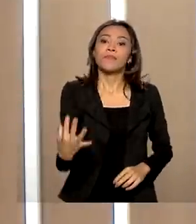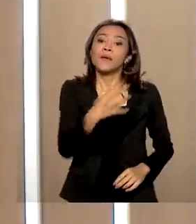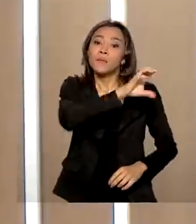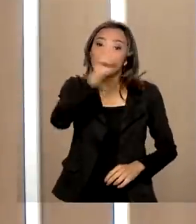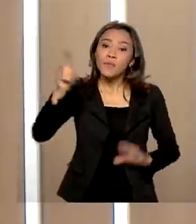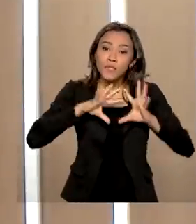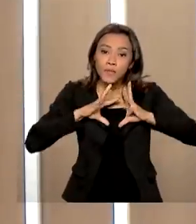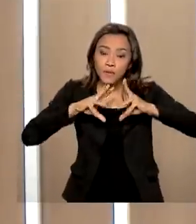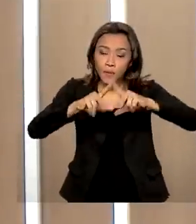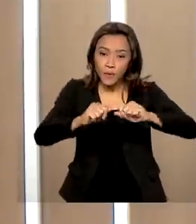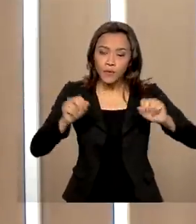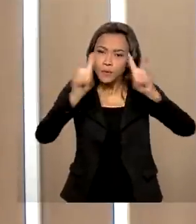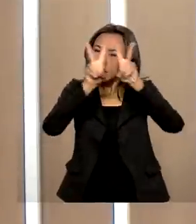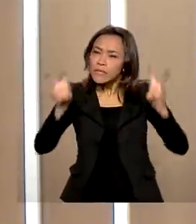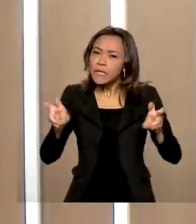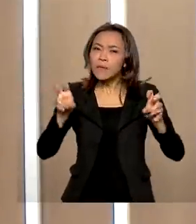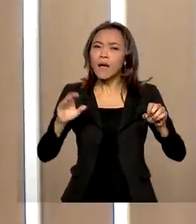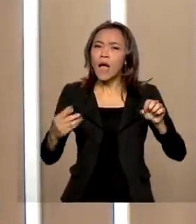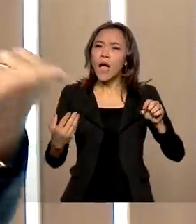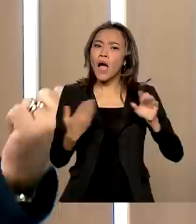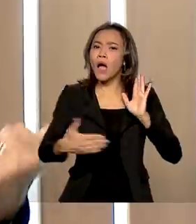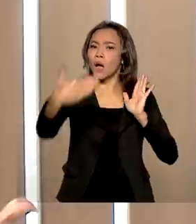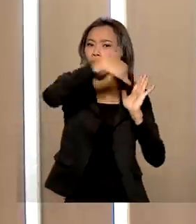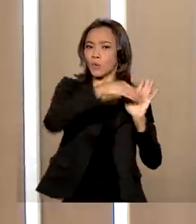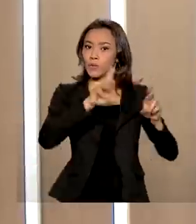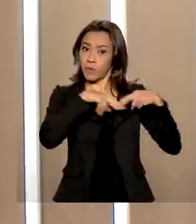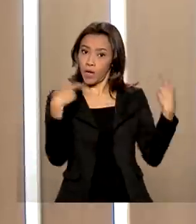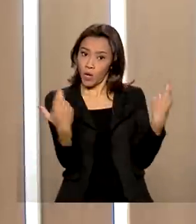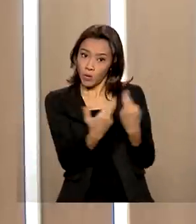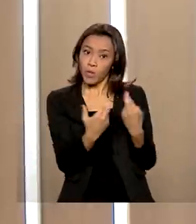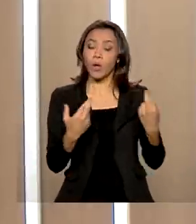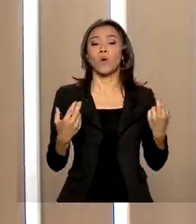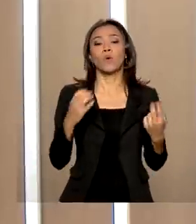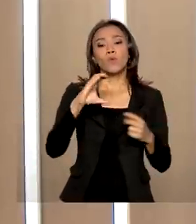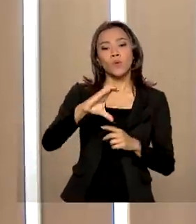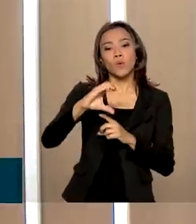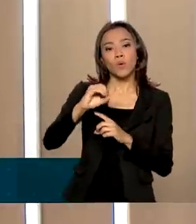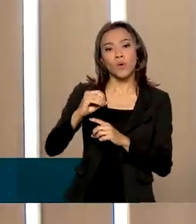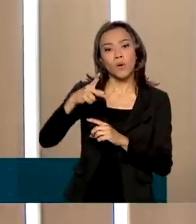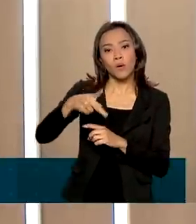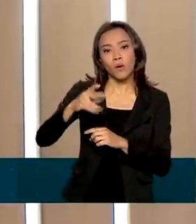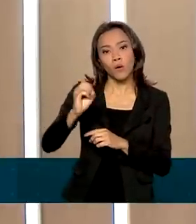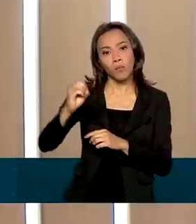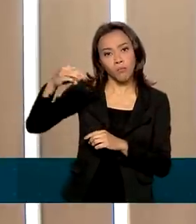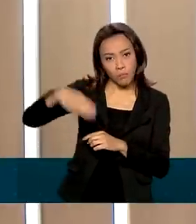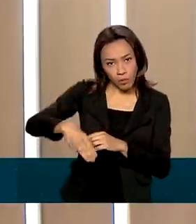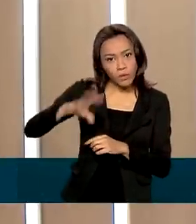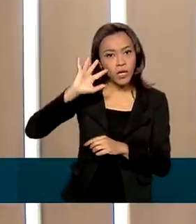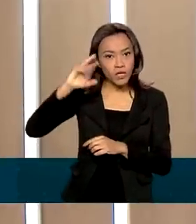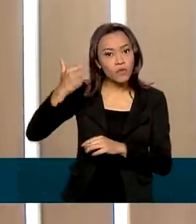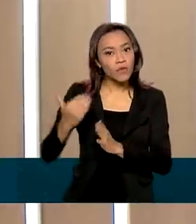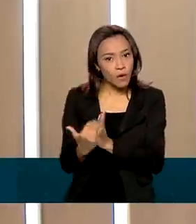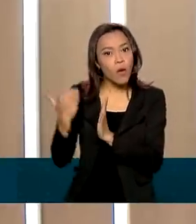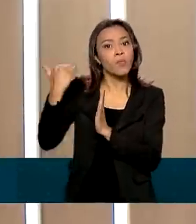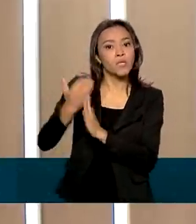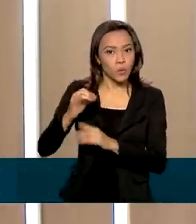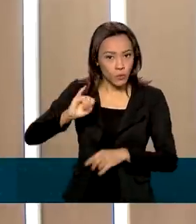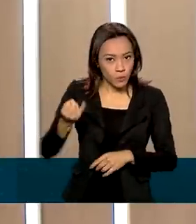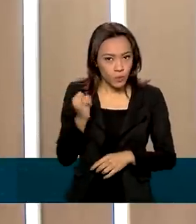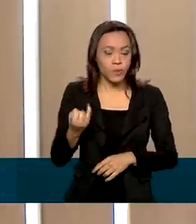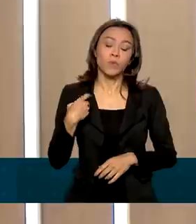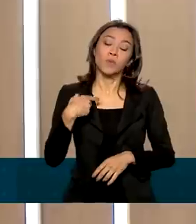dia a todos. O nosso tema de hoje é a última reunião do Copom, que teve lugar ontem e decidiu pelo aumento na taxa de juros. E para ajudar você,